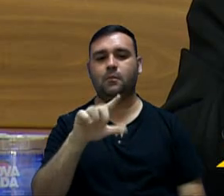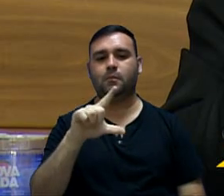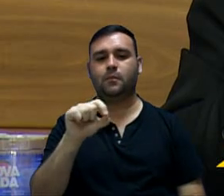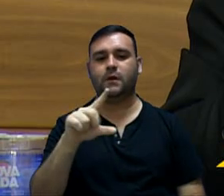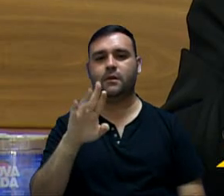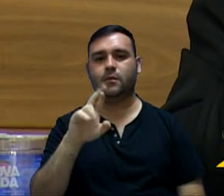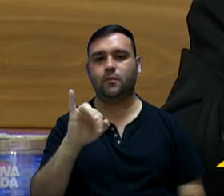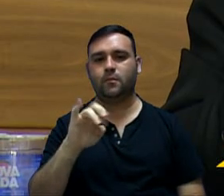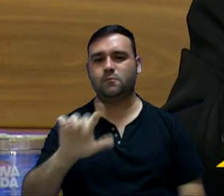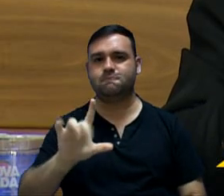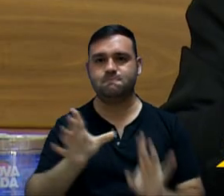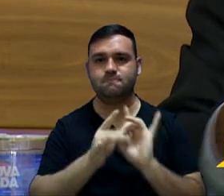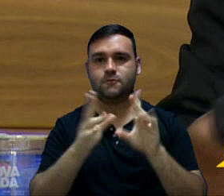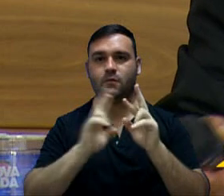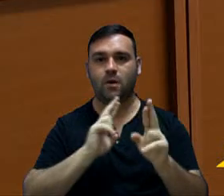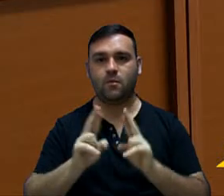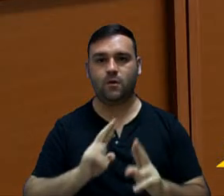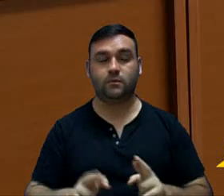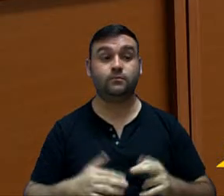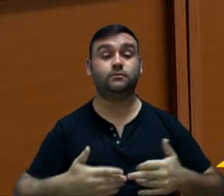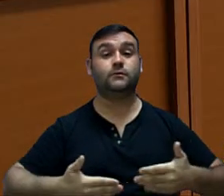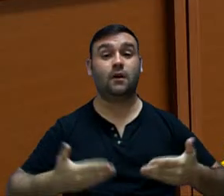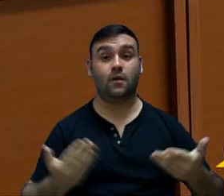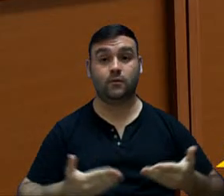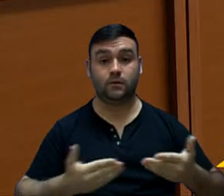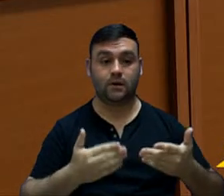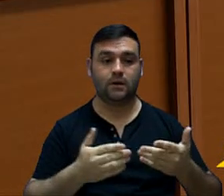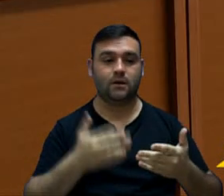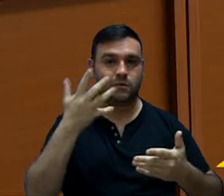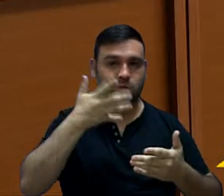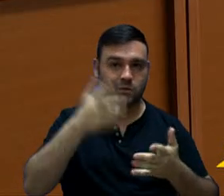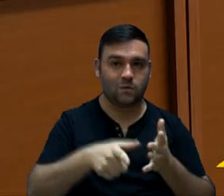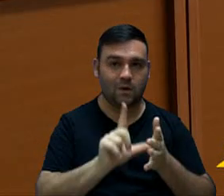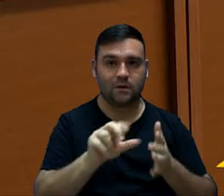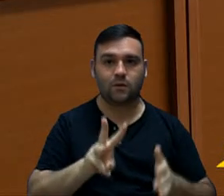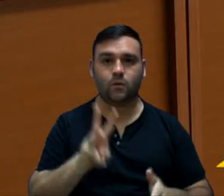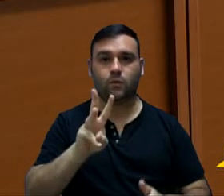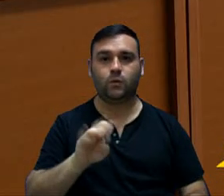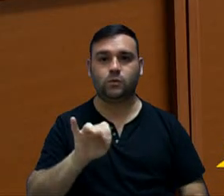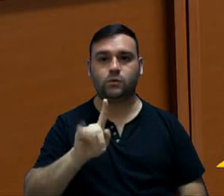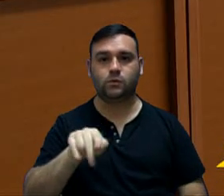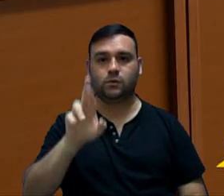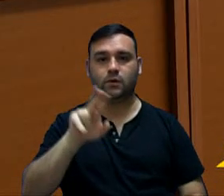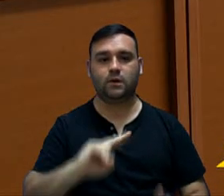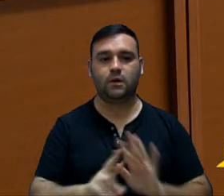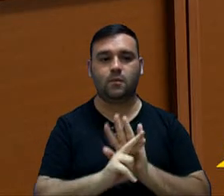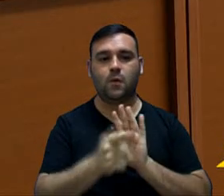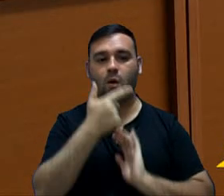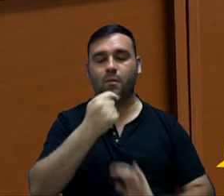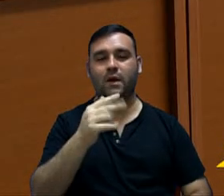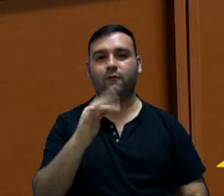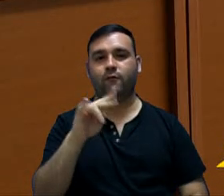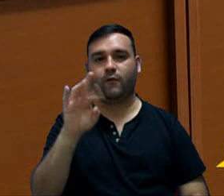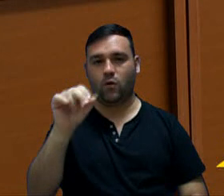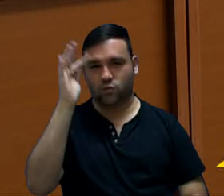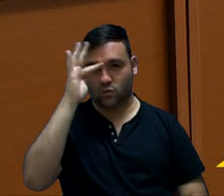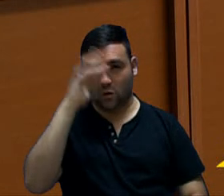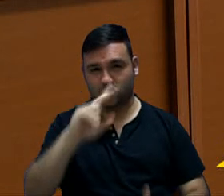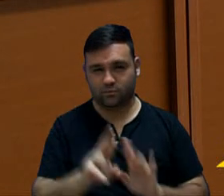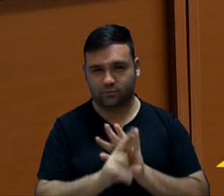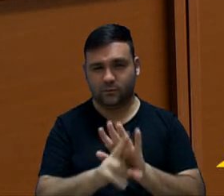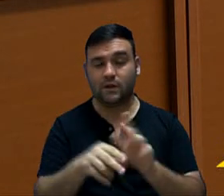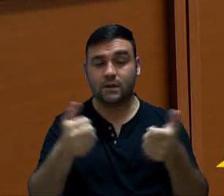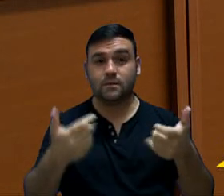que está ali à disposição. Passo aqui, antes também de passar a palavra para o Elker, representando o vereador Falso Pérez, queria justificar